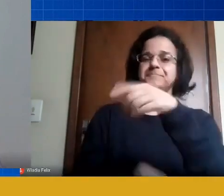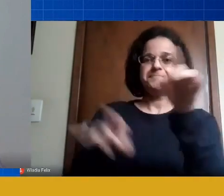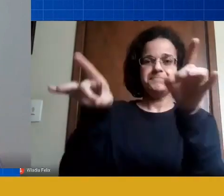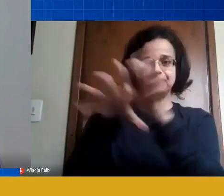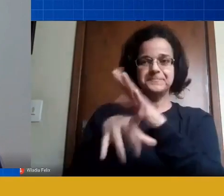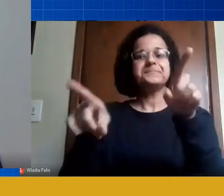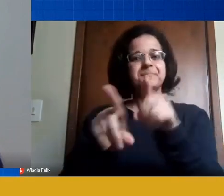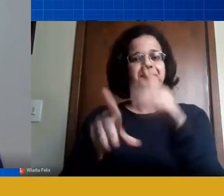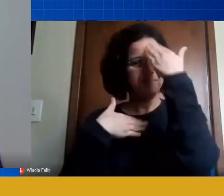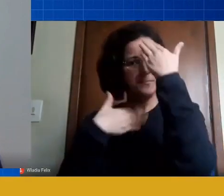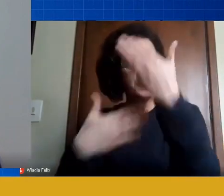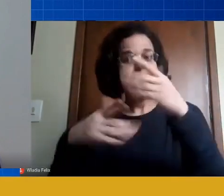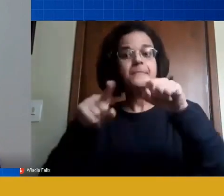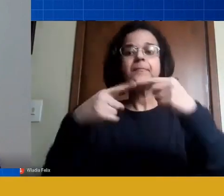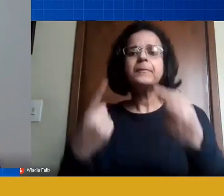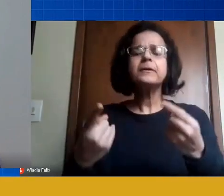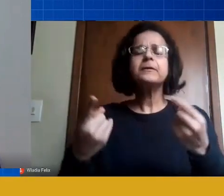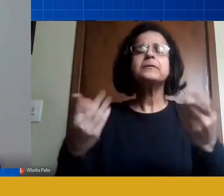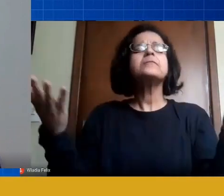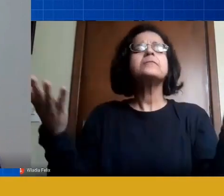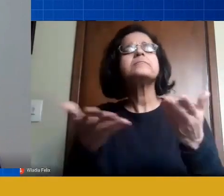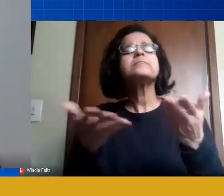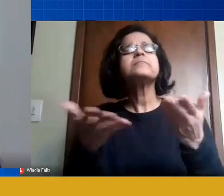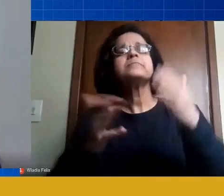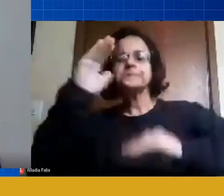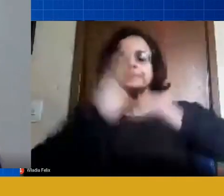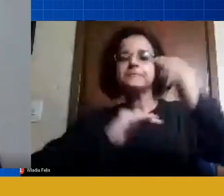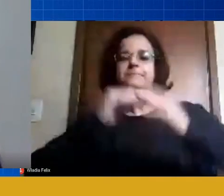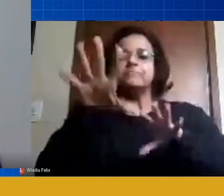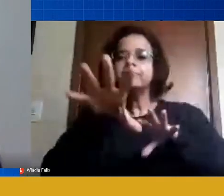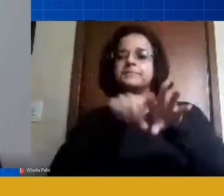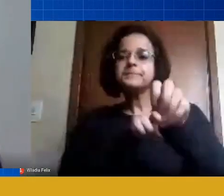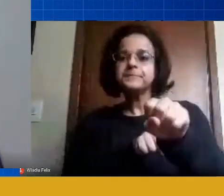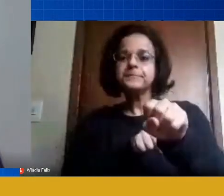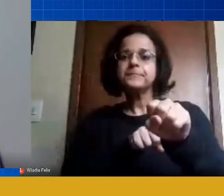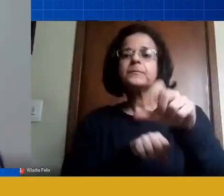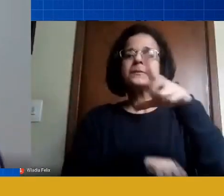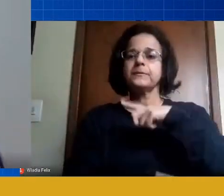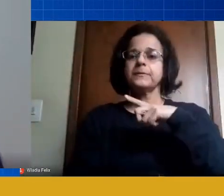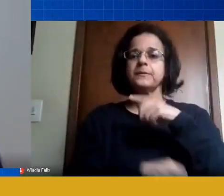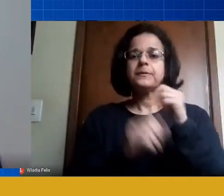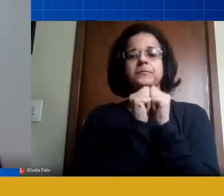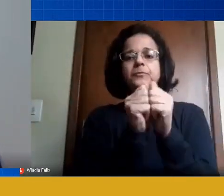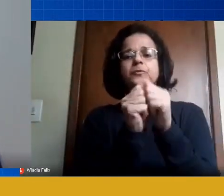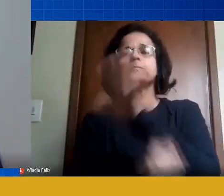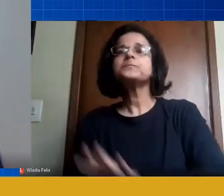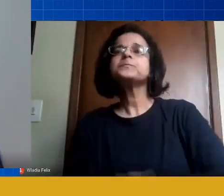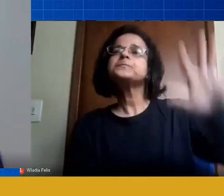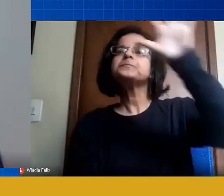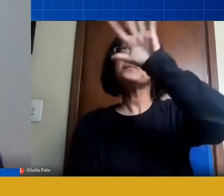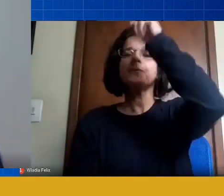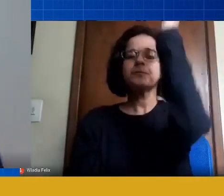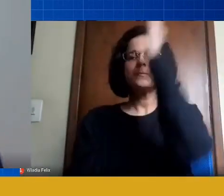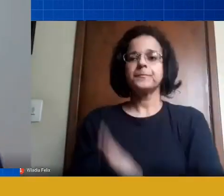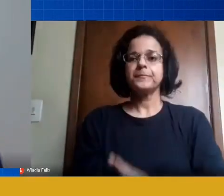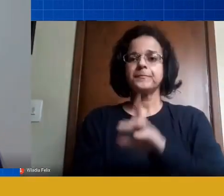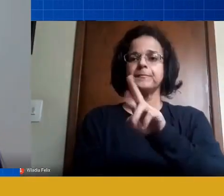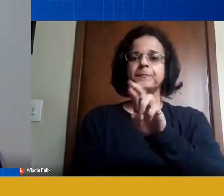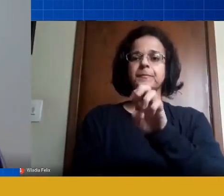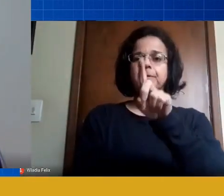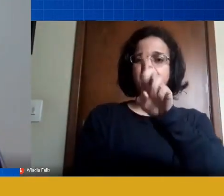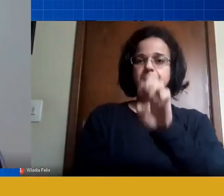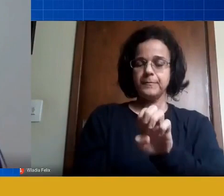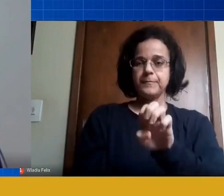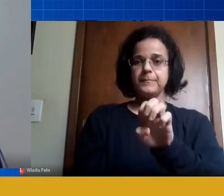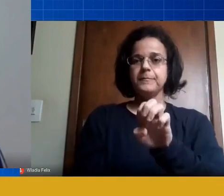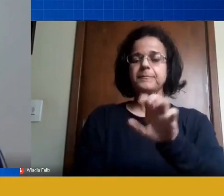assim, enquanto formador, enquanto profissional dessa área, que tem lidado com todas as redes de ensino do país, professor Vicente,